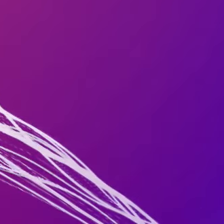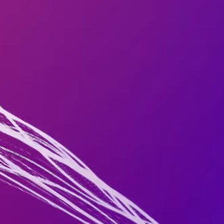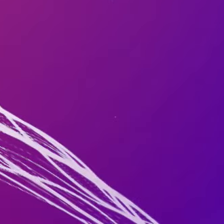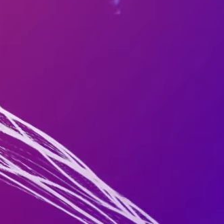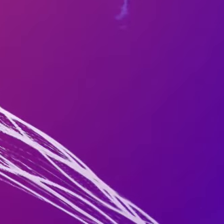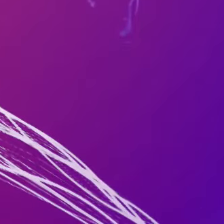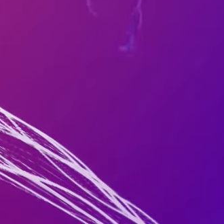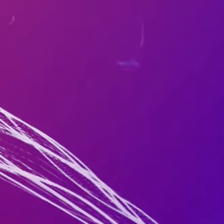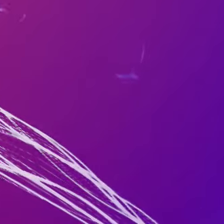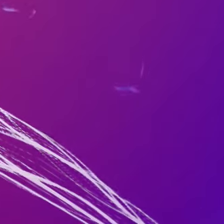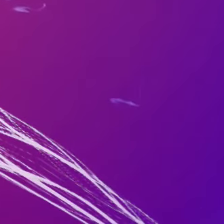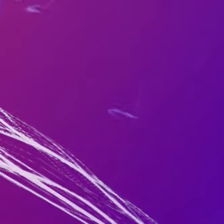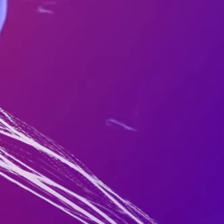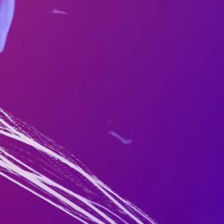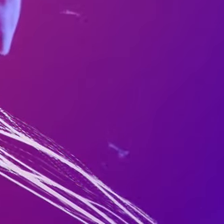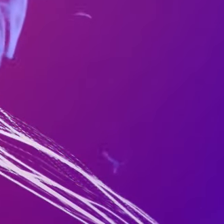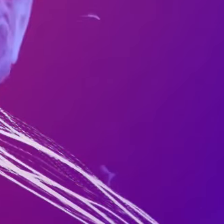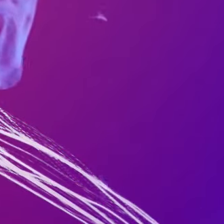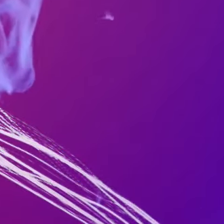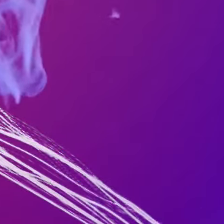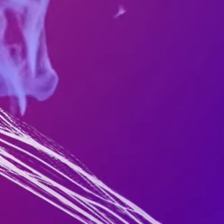Obrigada, gente.